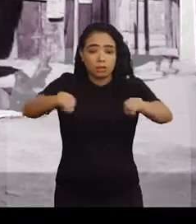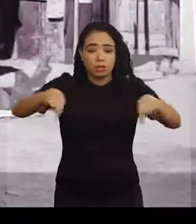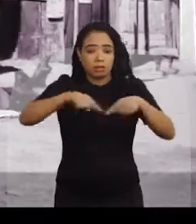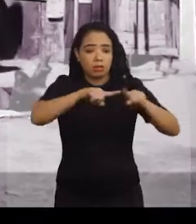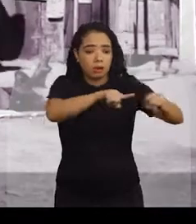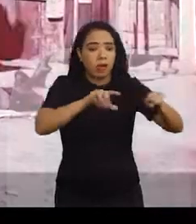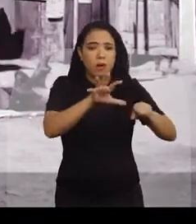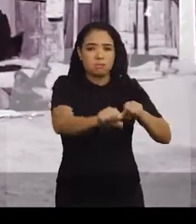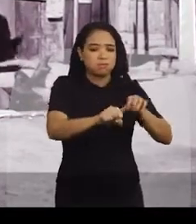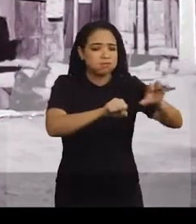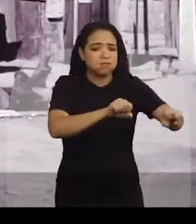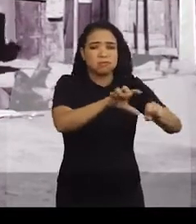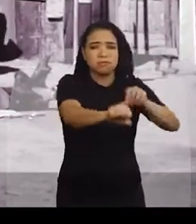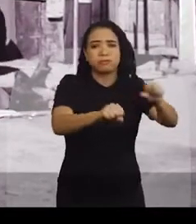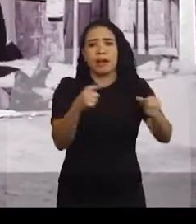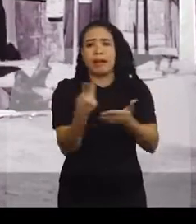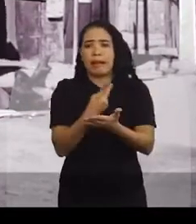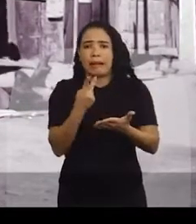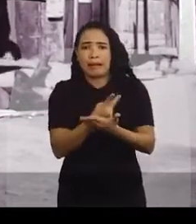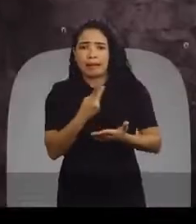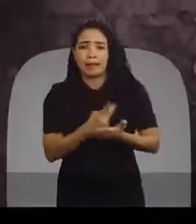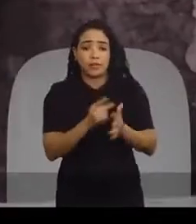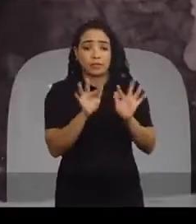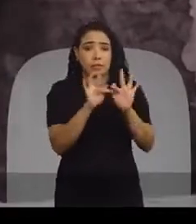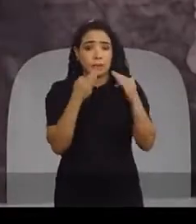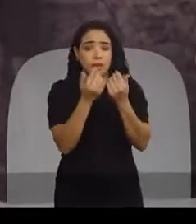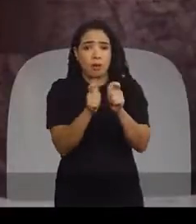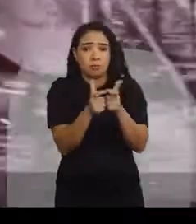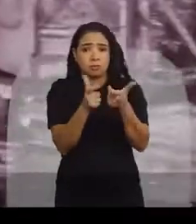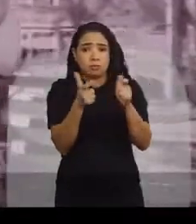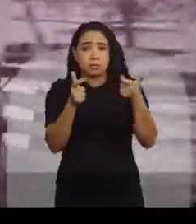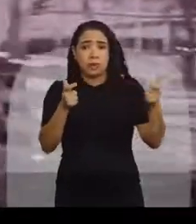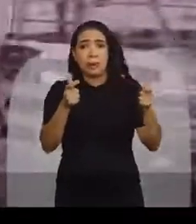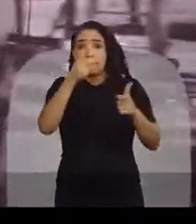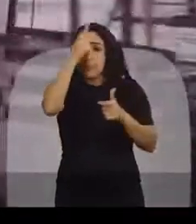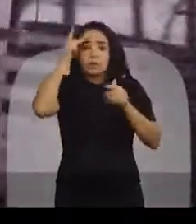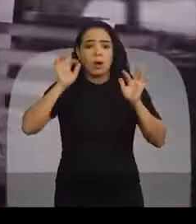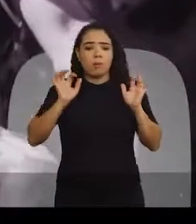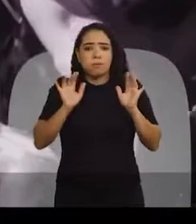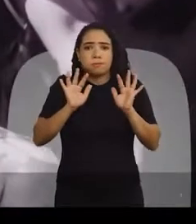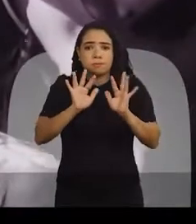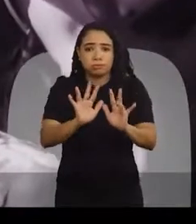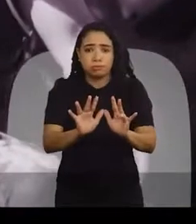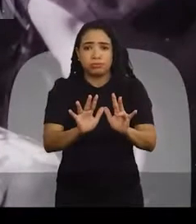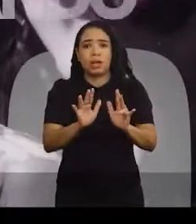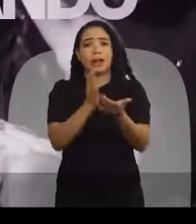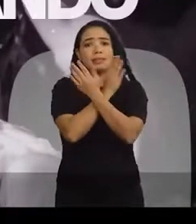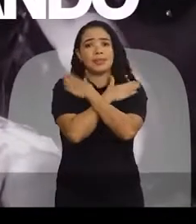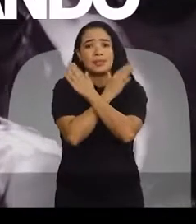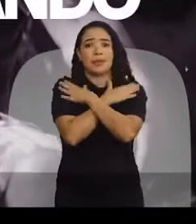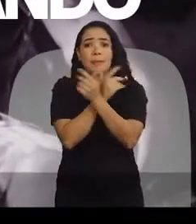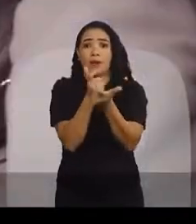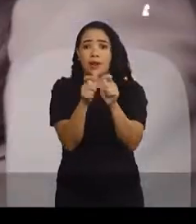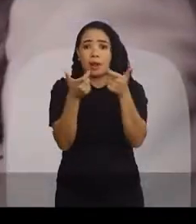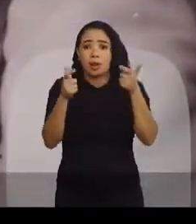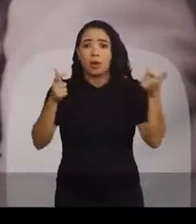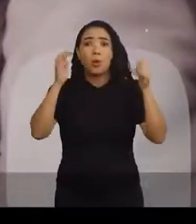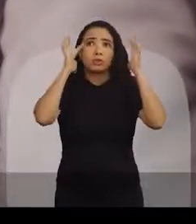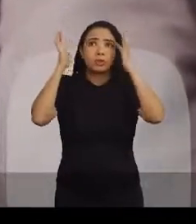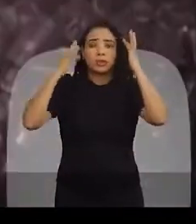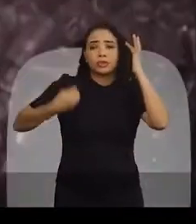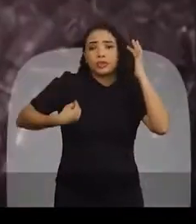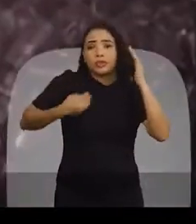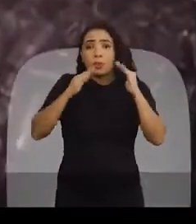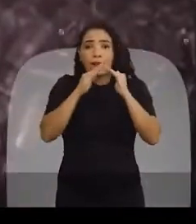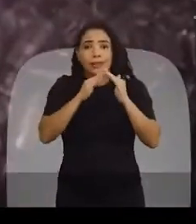Uma cidade com dezenas de ocupações irregulares, famílias crescendo, gente chegando, o desemprego aumentando e o